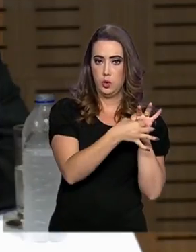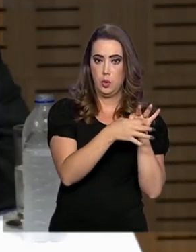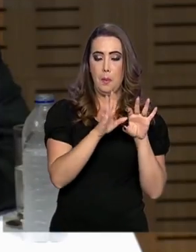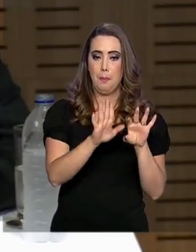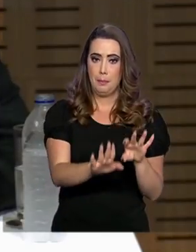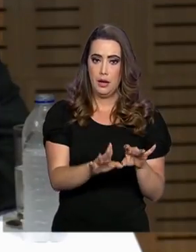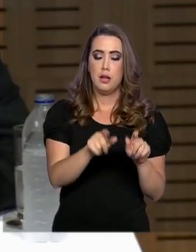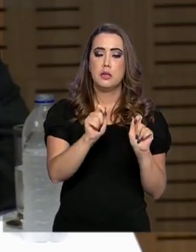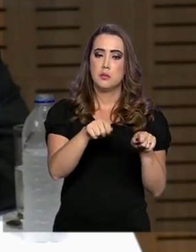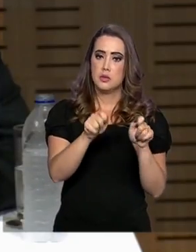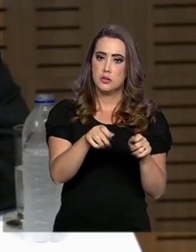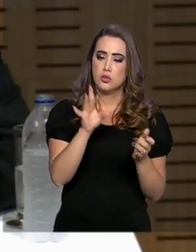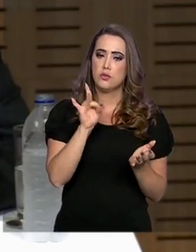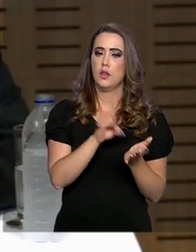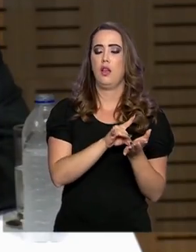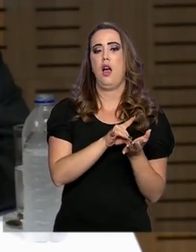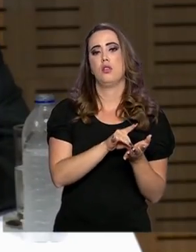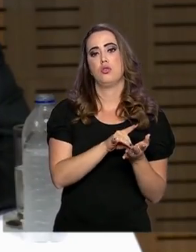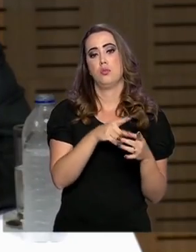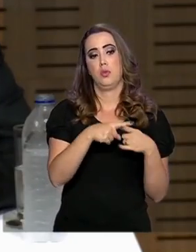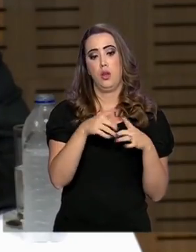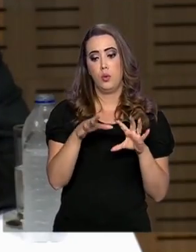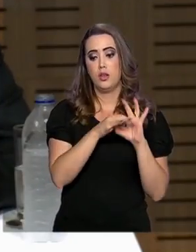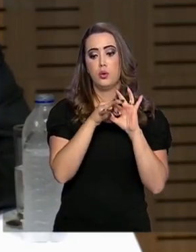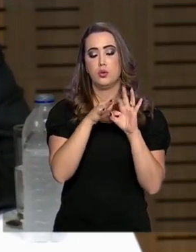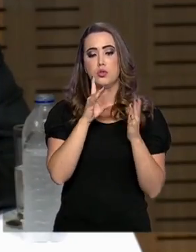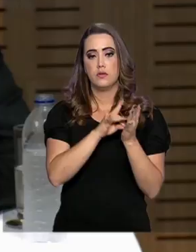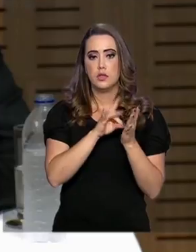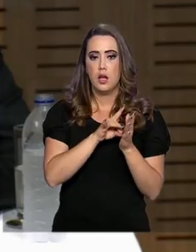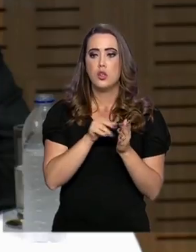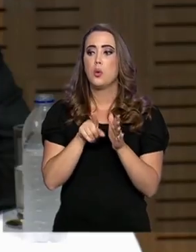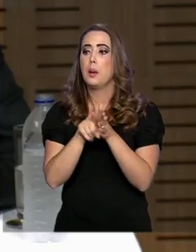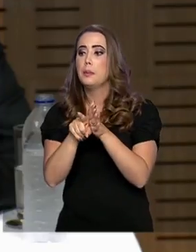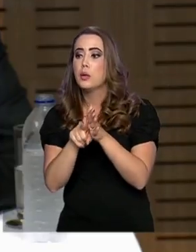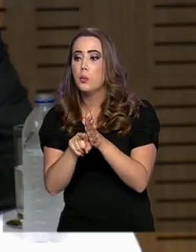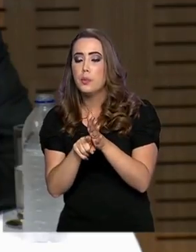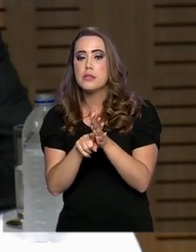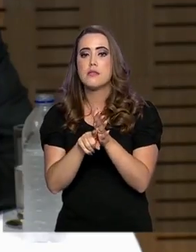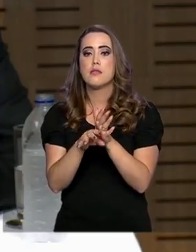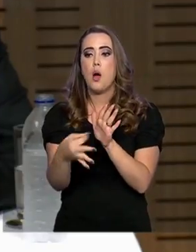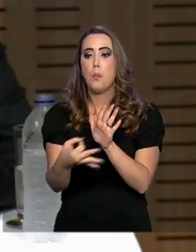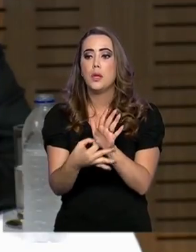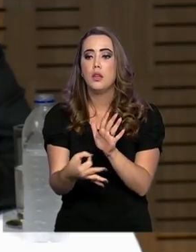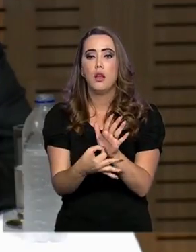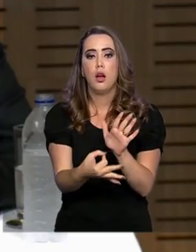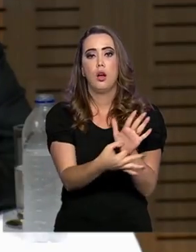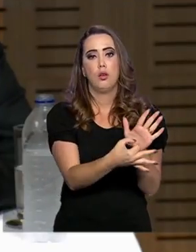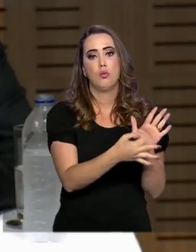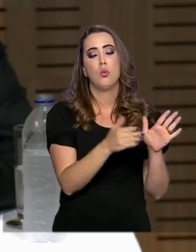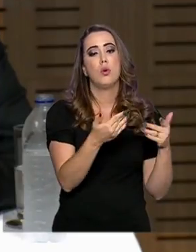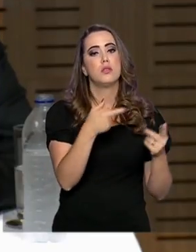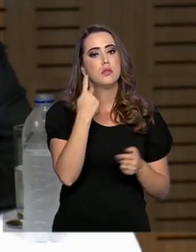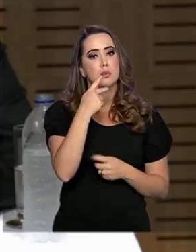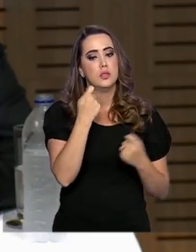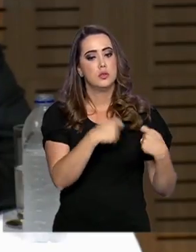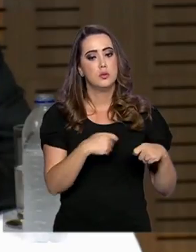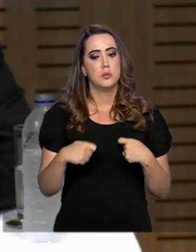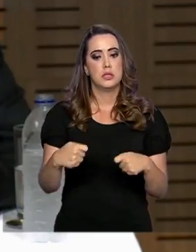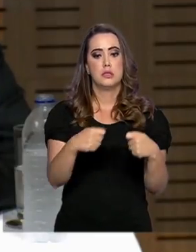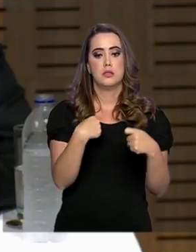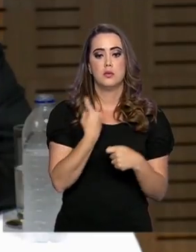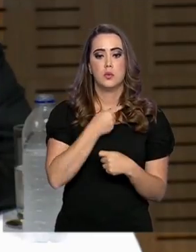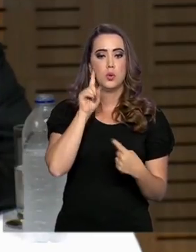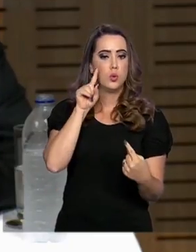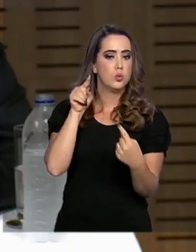pertencem de fato, porque eles estão sendo efetivamente consultados sobre as políticas necessárias. Porque a nossa